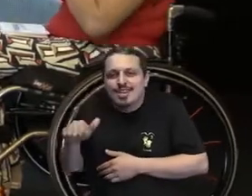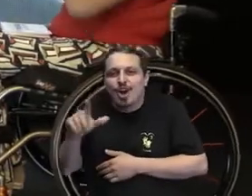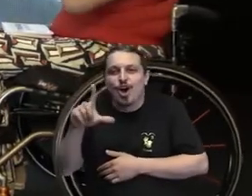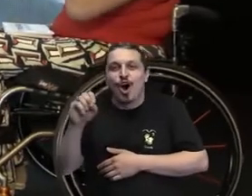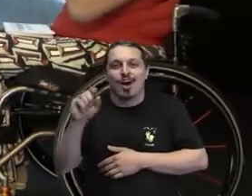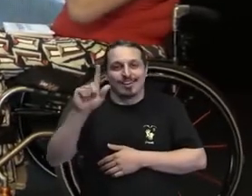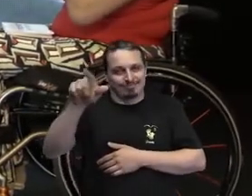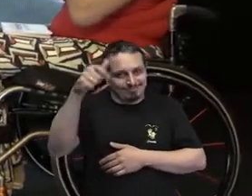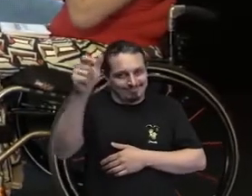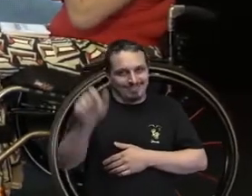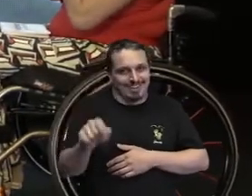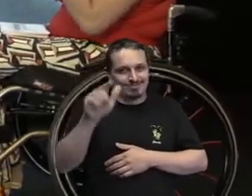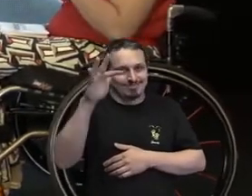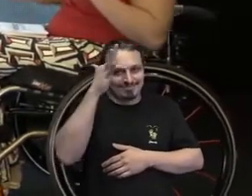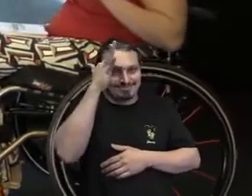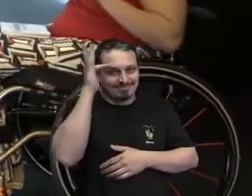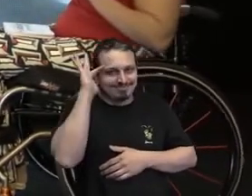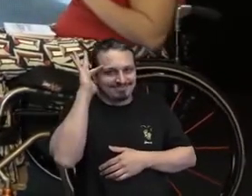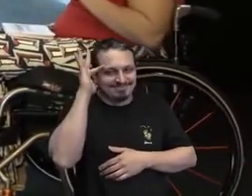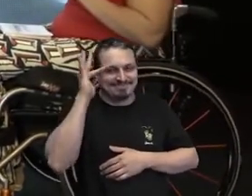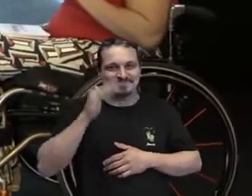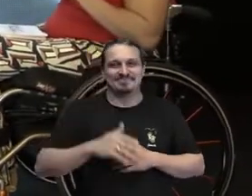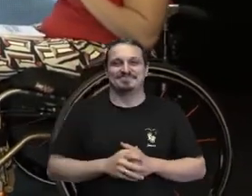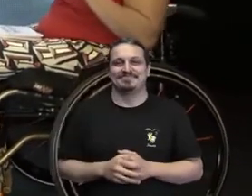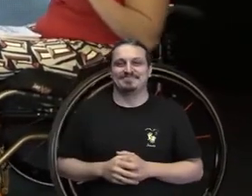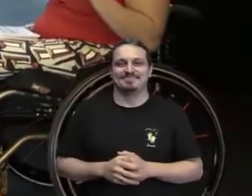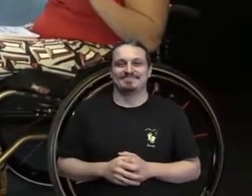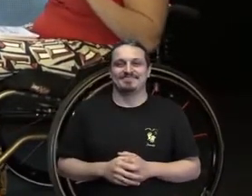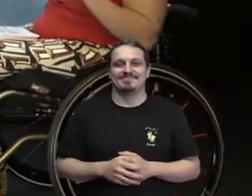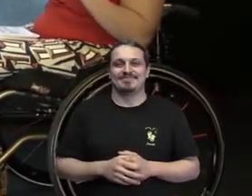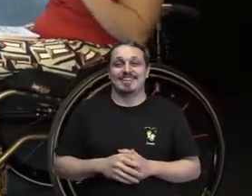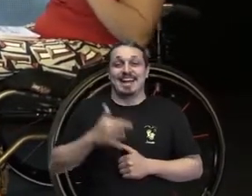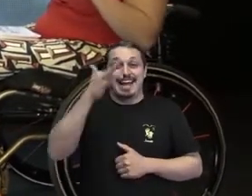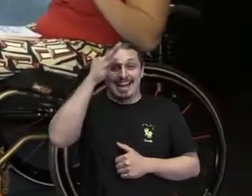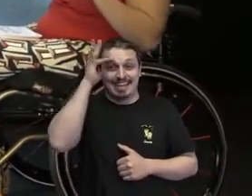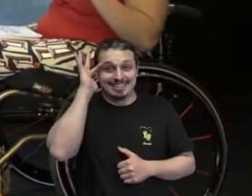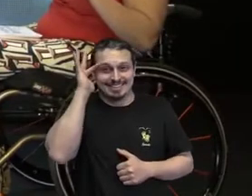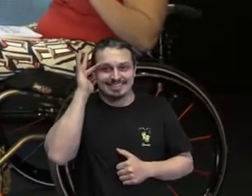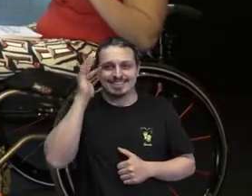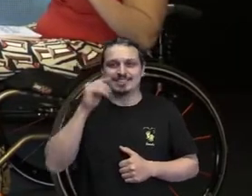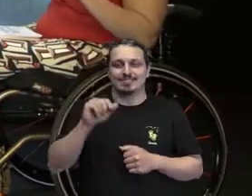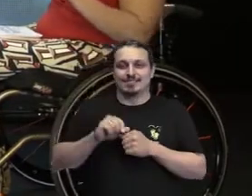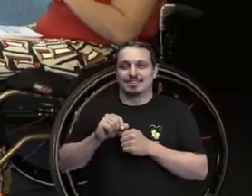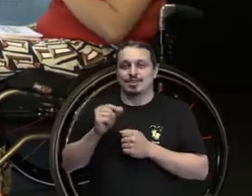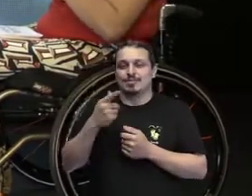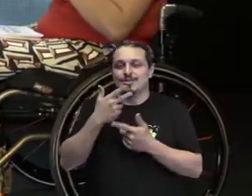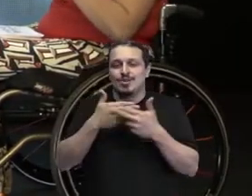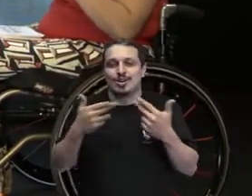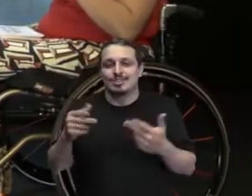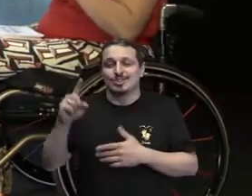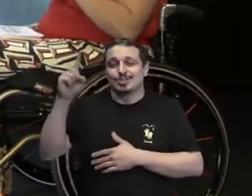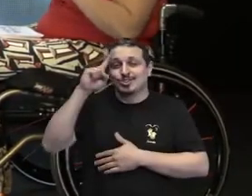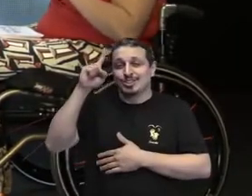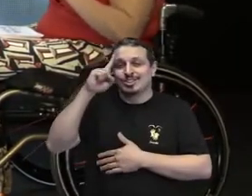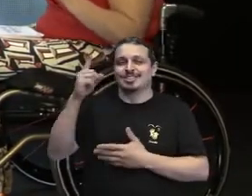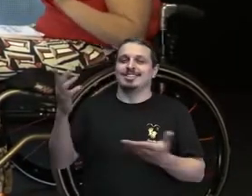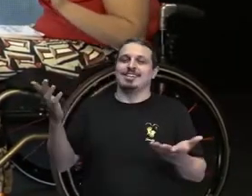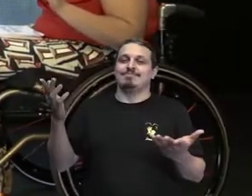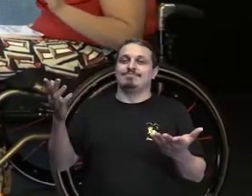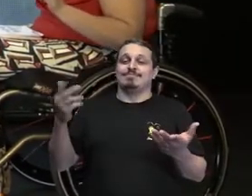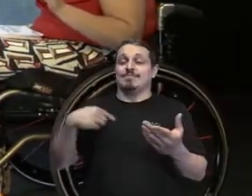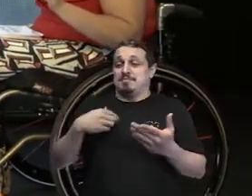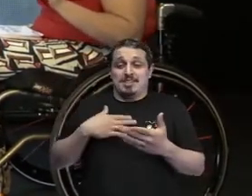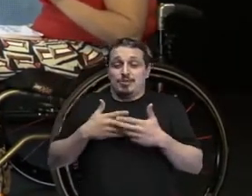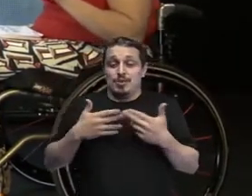bom te ver. Olha, a pequena Lô, ela trata de coisas do cotidiano, situações que todo mundo